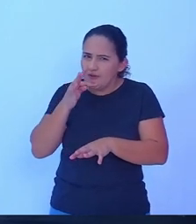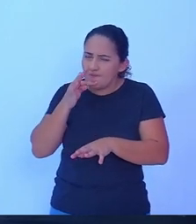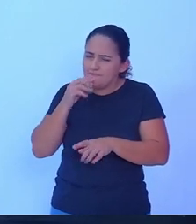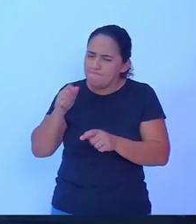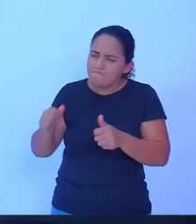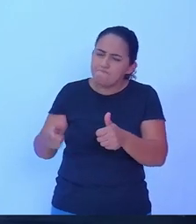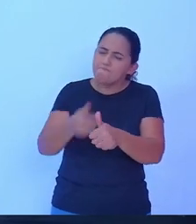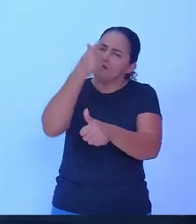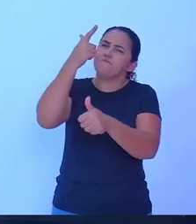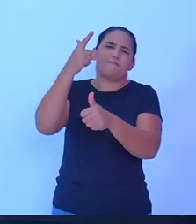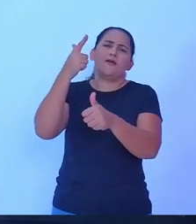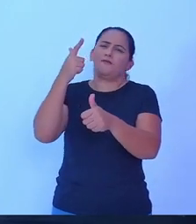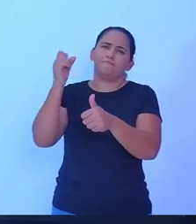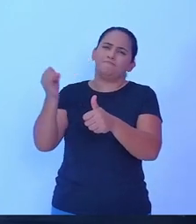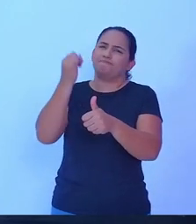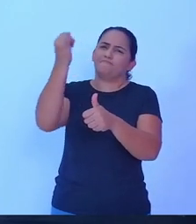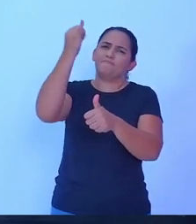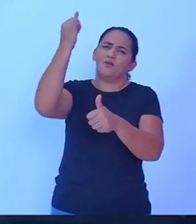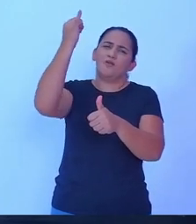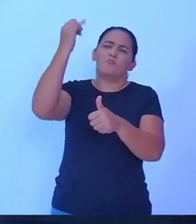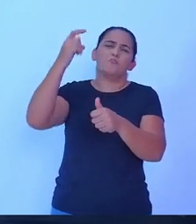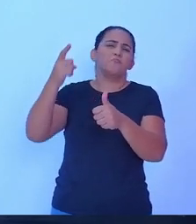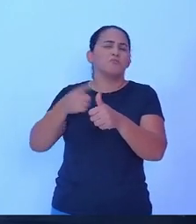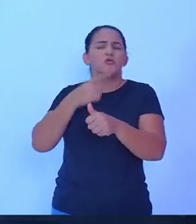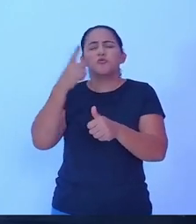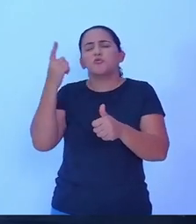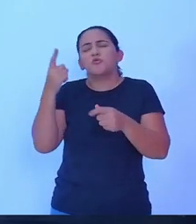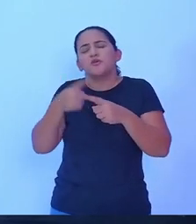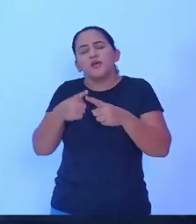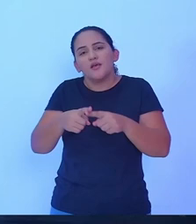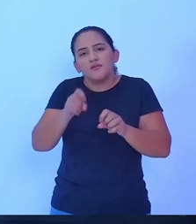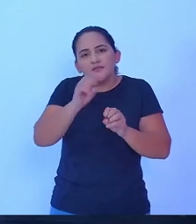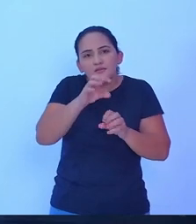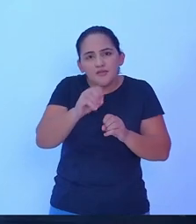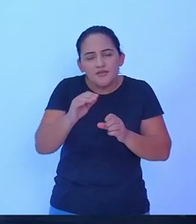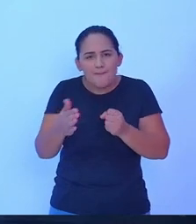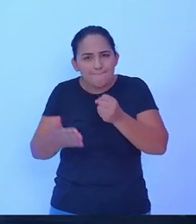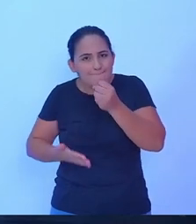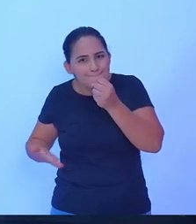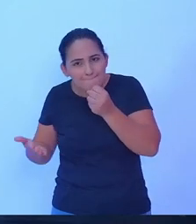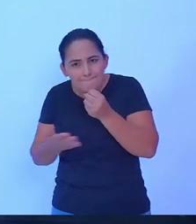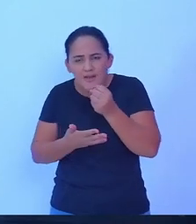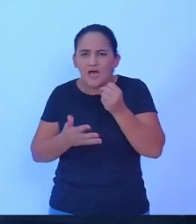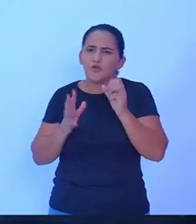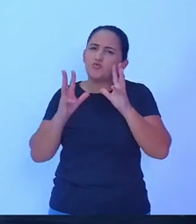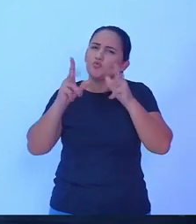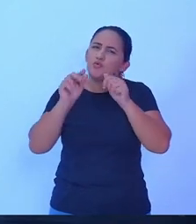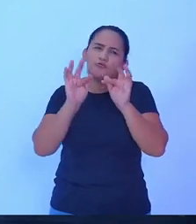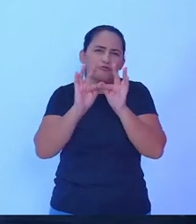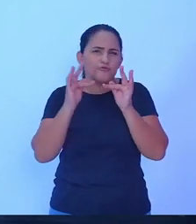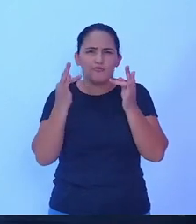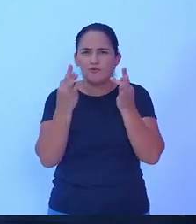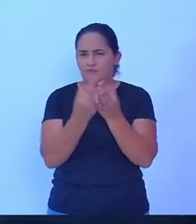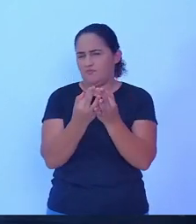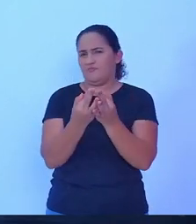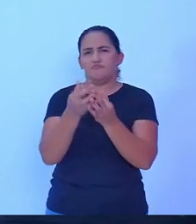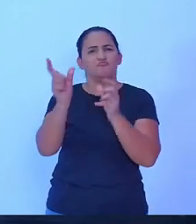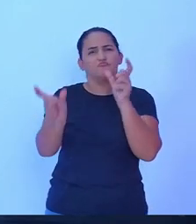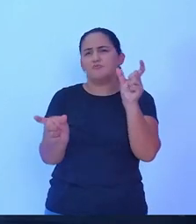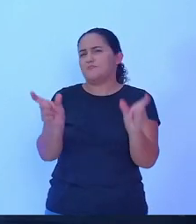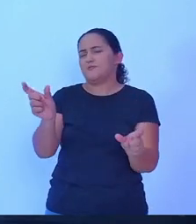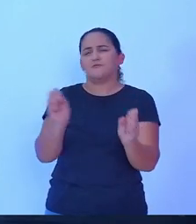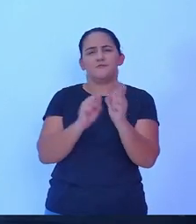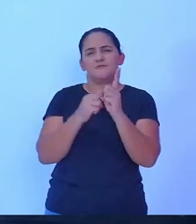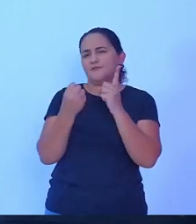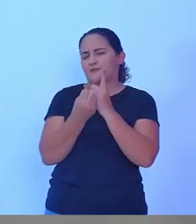porque educação é a base, é a base de toda nossa família, é a base de todas as nossas pessoas, de todos nossos cidadãos.